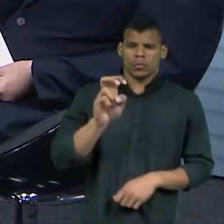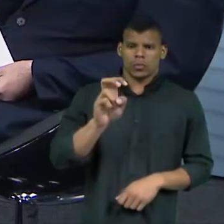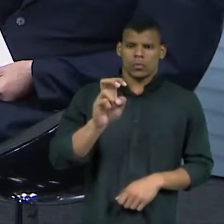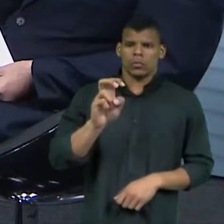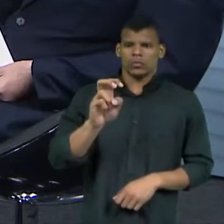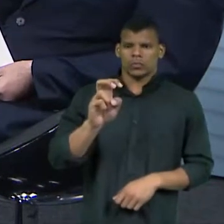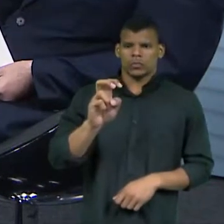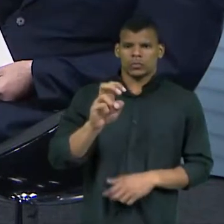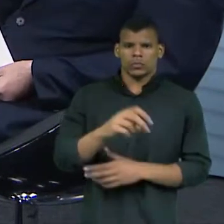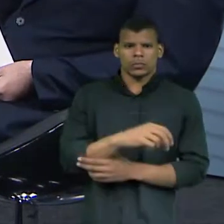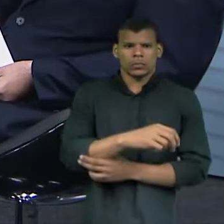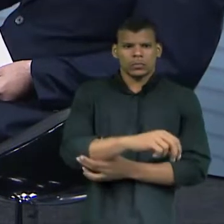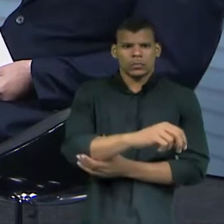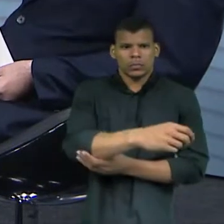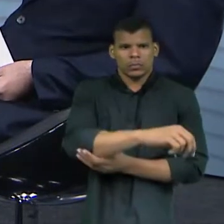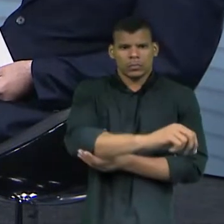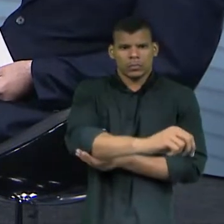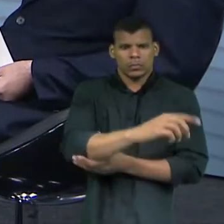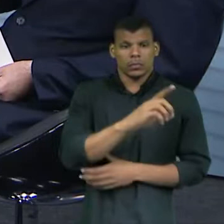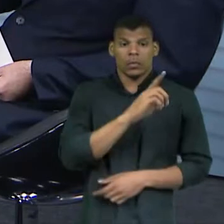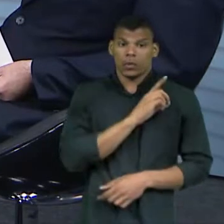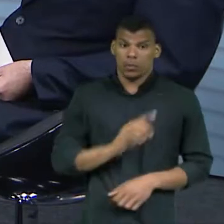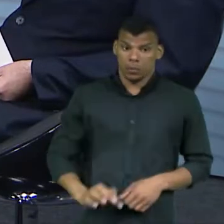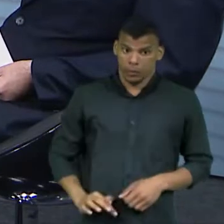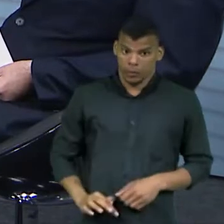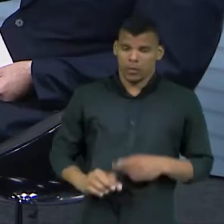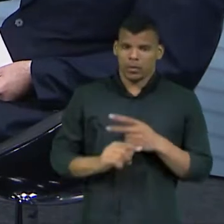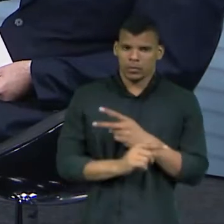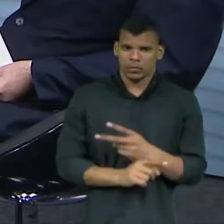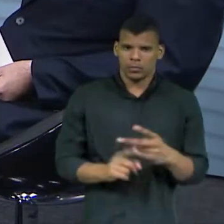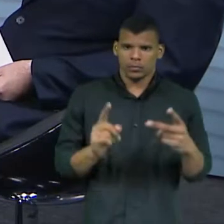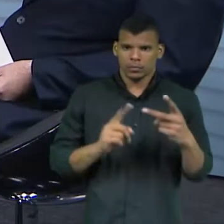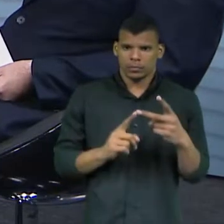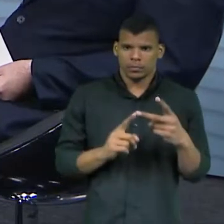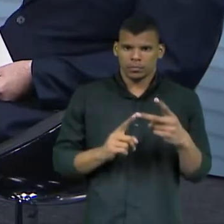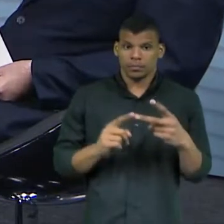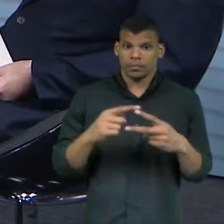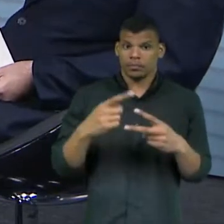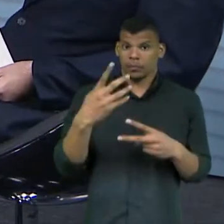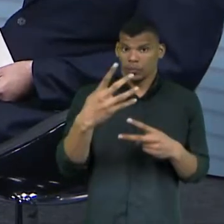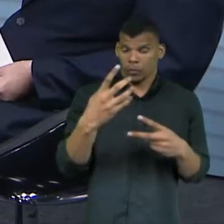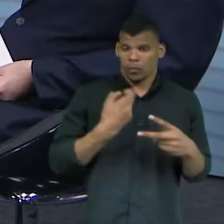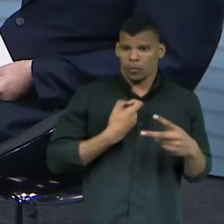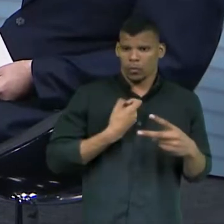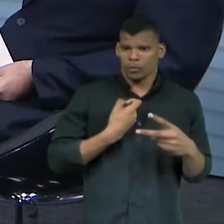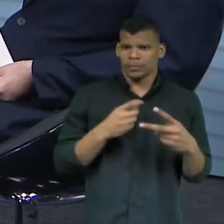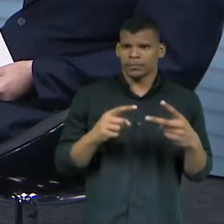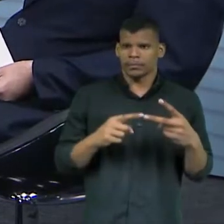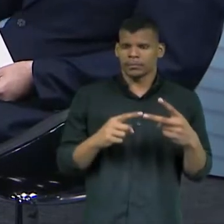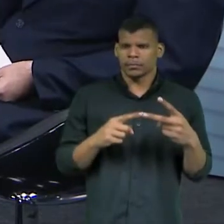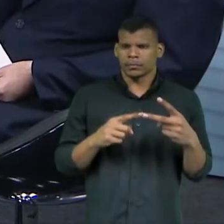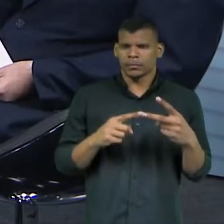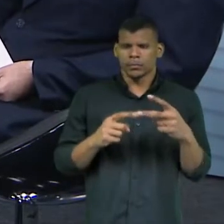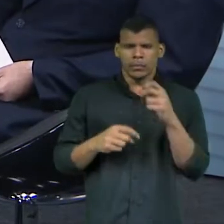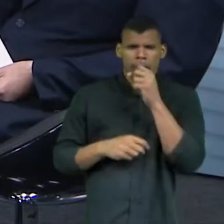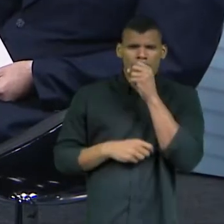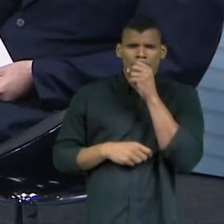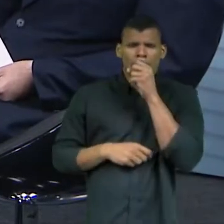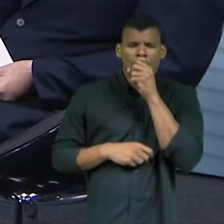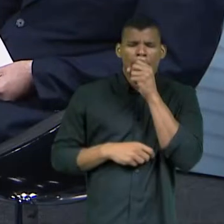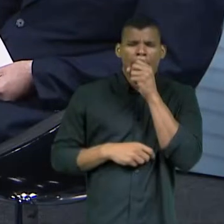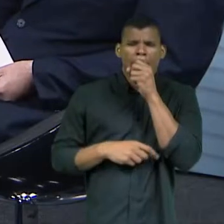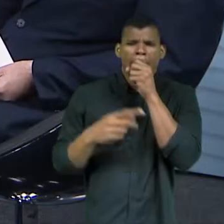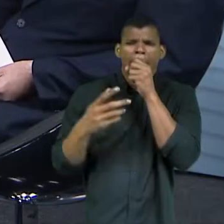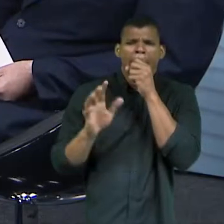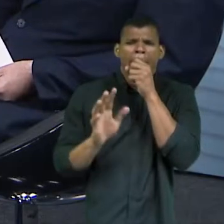ordem da urna, vai ser vir primeiro o deputado federal. Deputado são quatro números, que é o número do partido mais... É, o outro número...